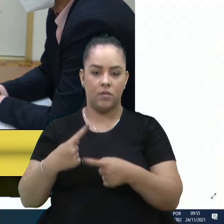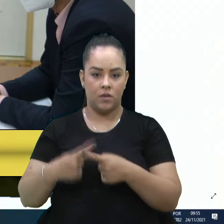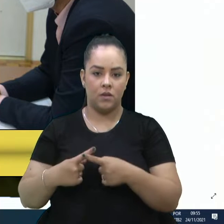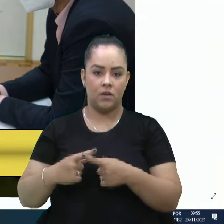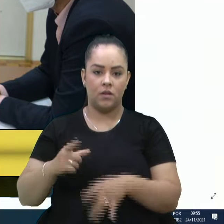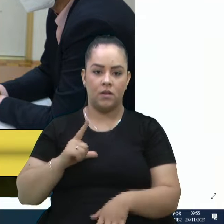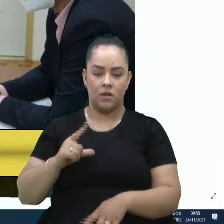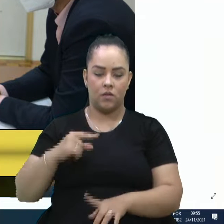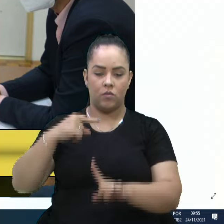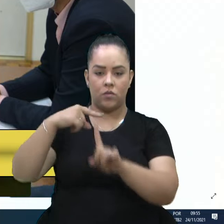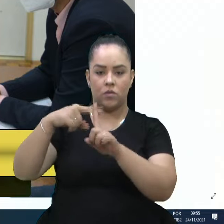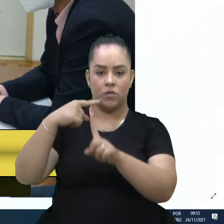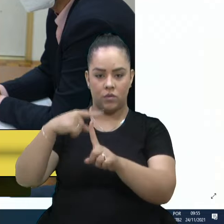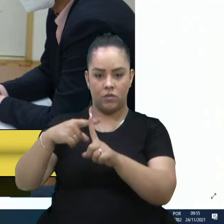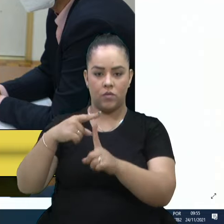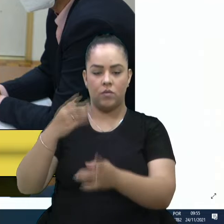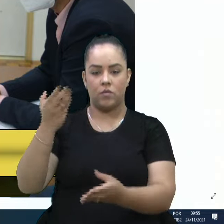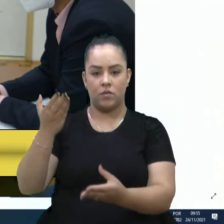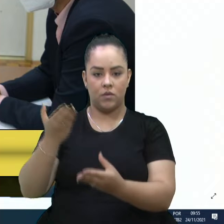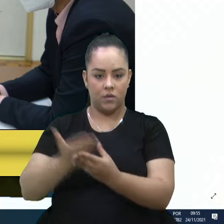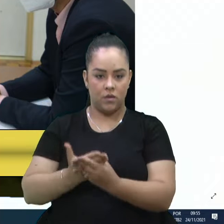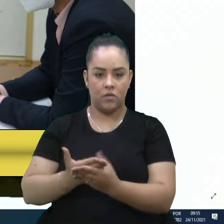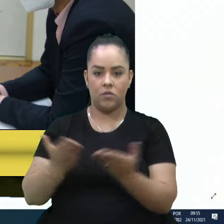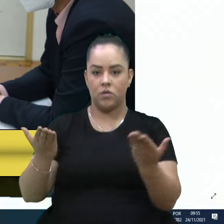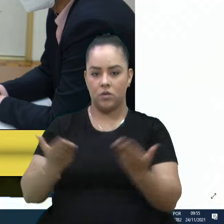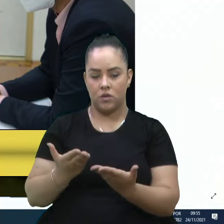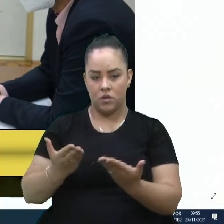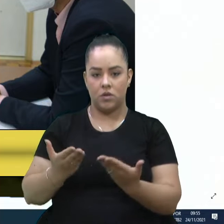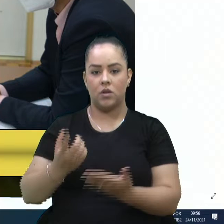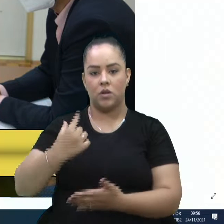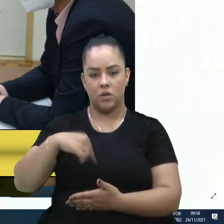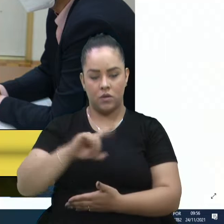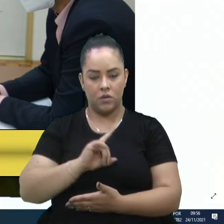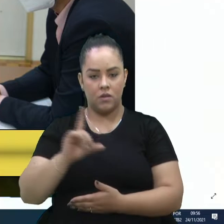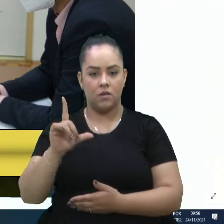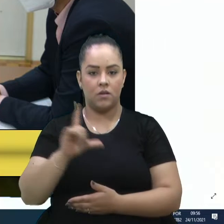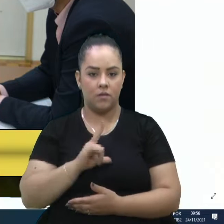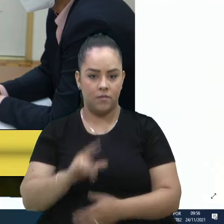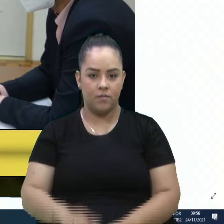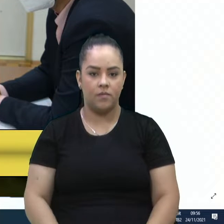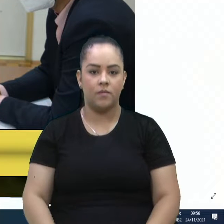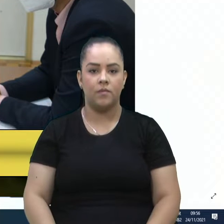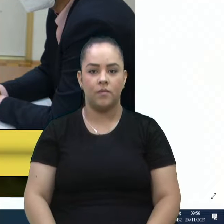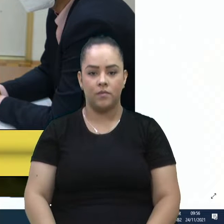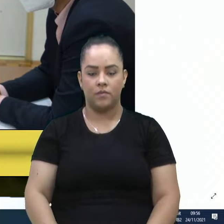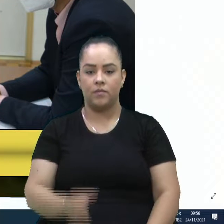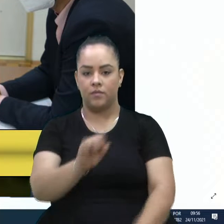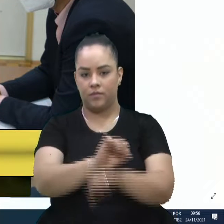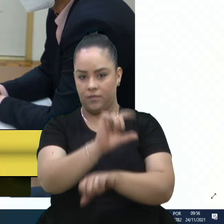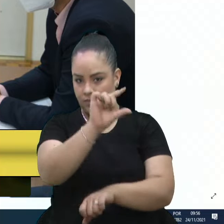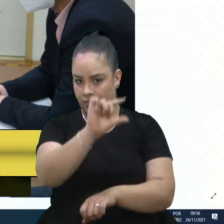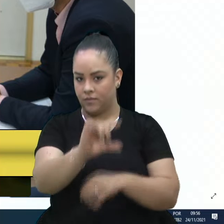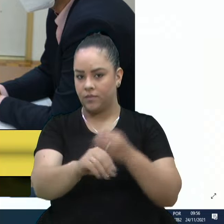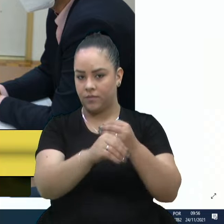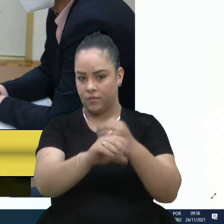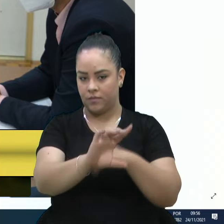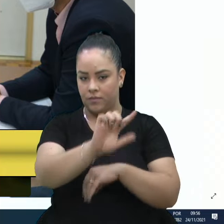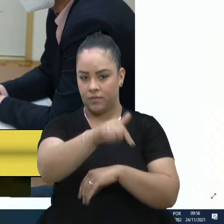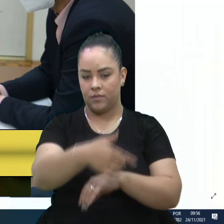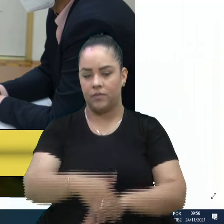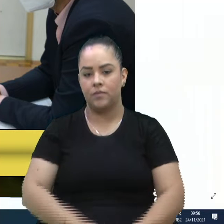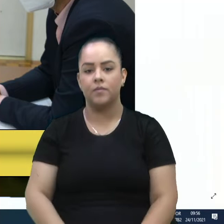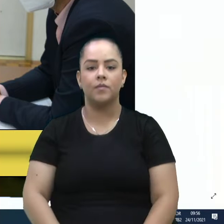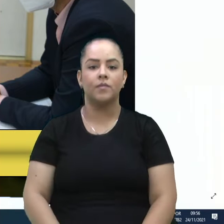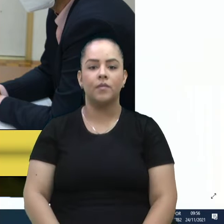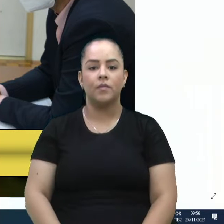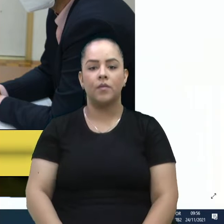positivo. O processo já está em nosso poder. Uma parte, vereador. Já, cedo e em seguida, vereador Bressan. O ofício